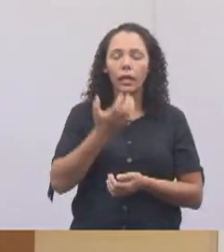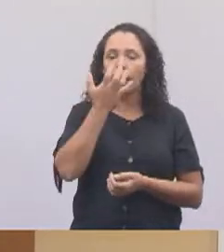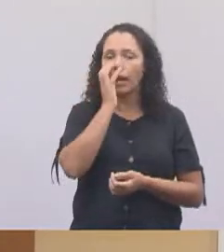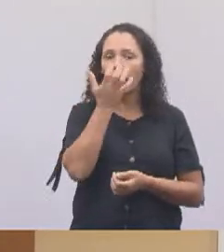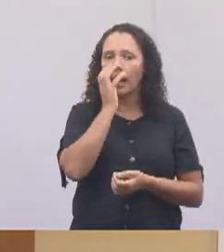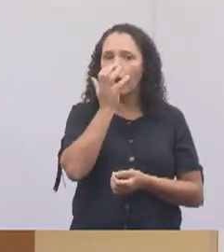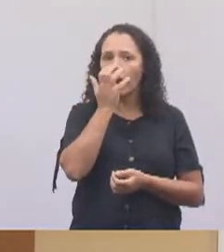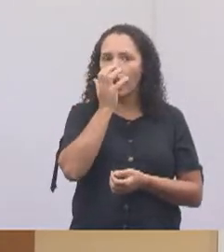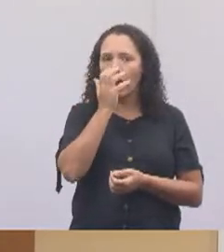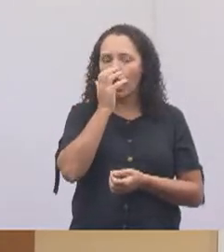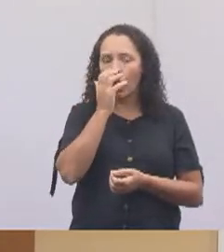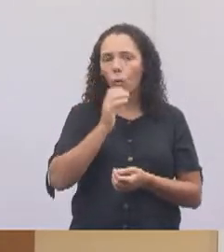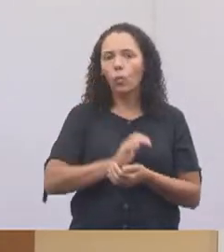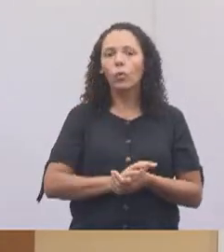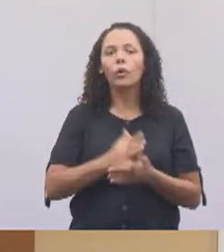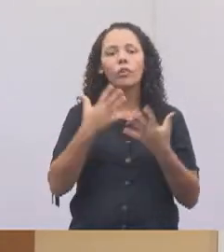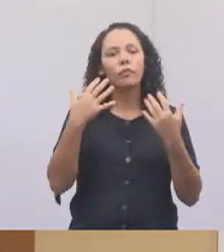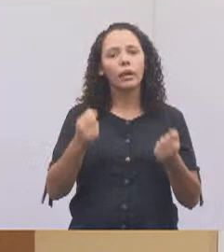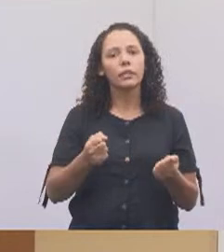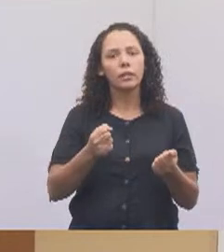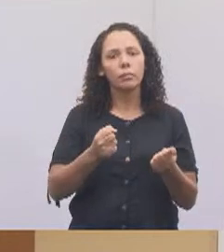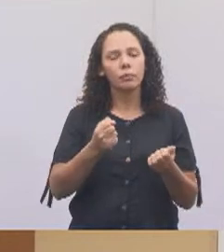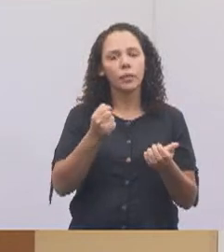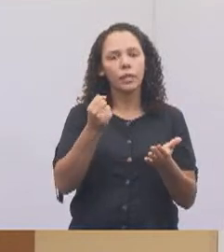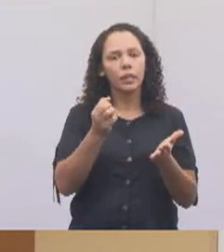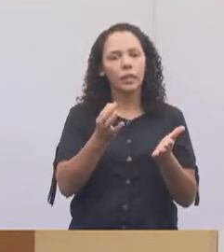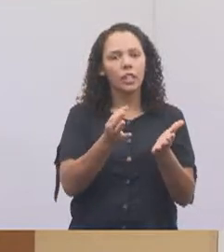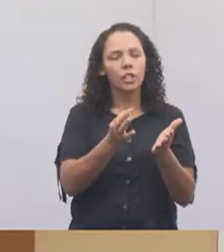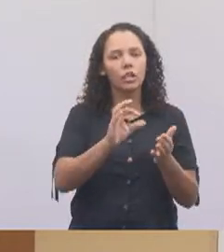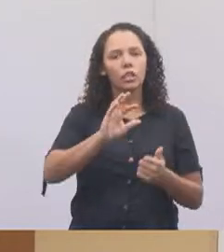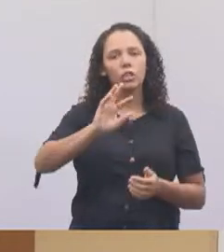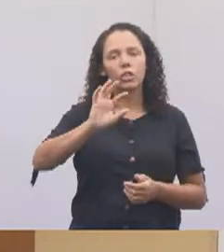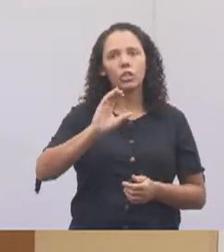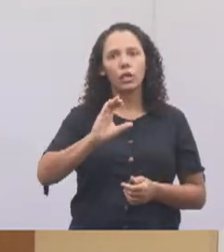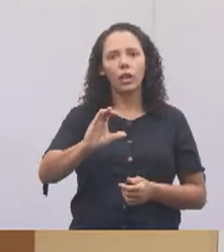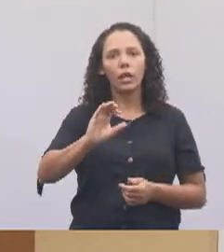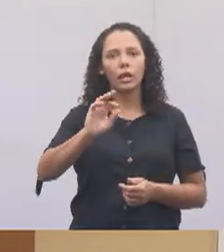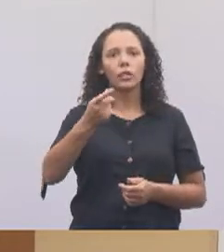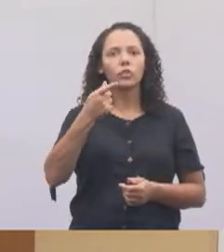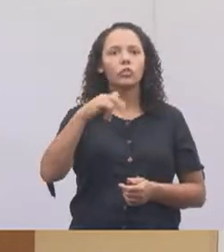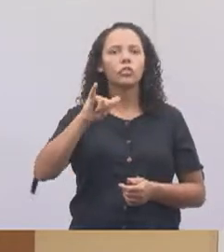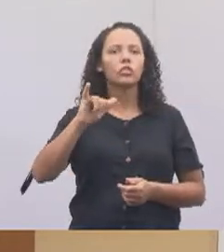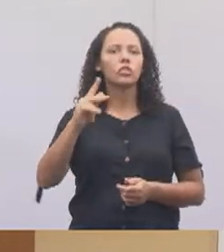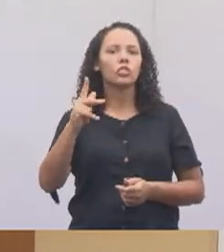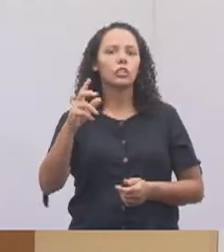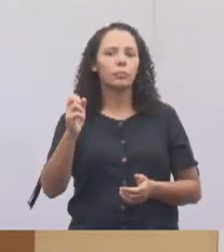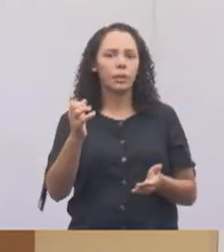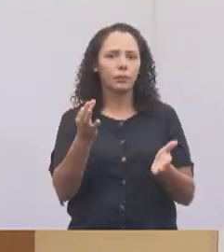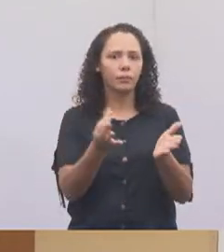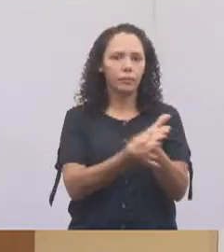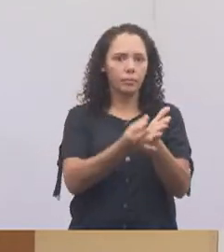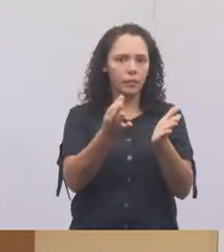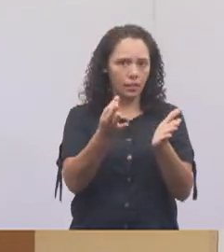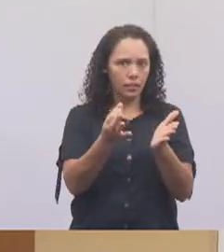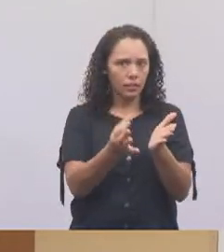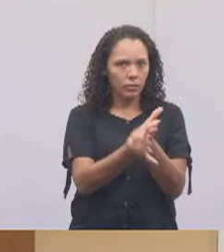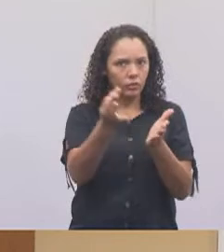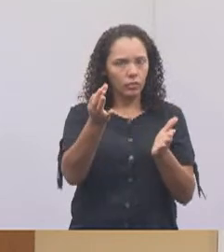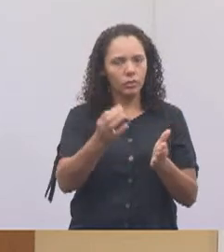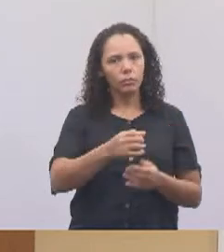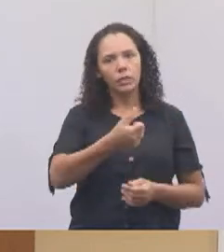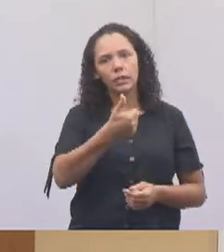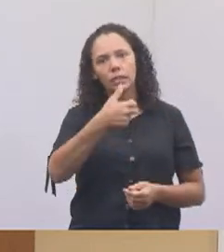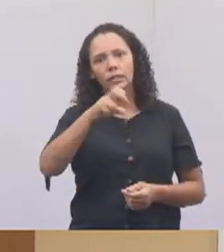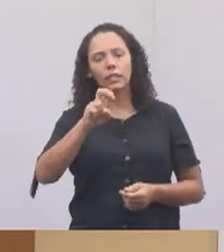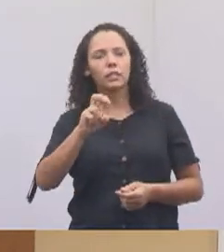vamos estar shippando animais, vai ter 150 animais que poderiam ser shippados, vai ter a